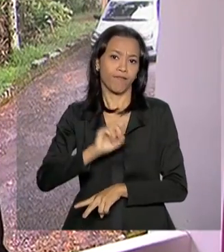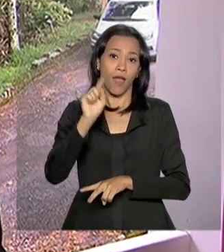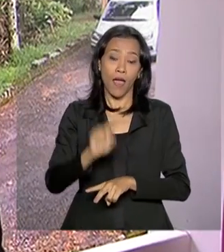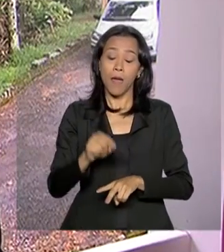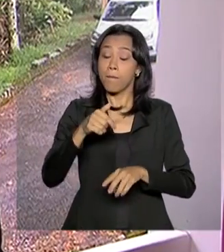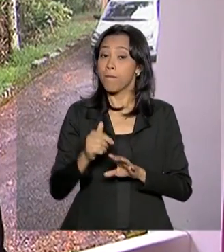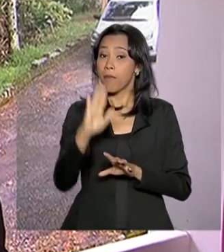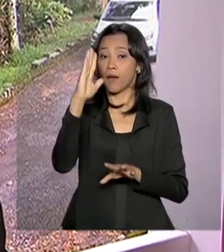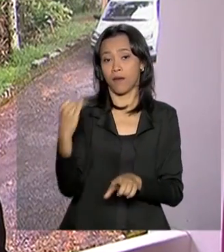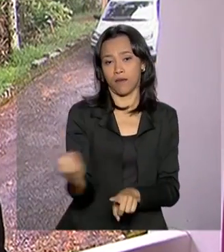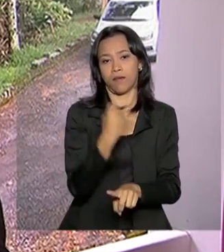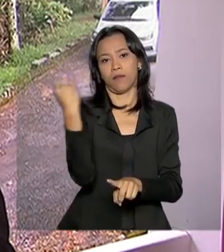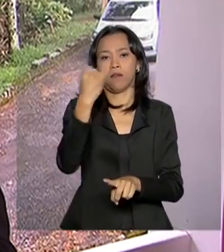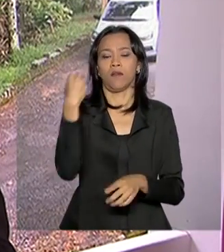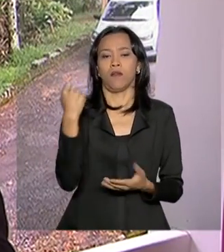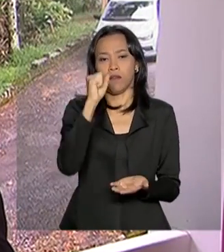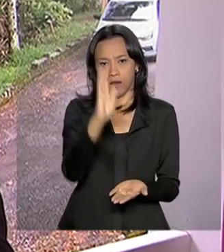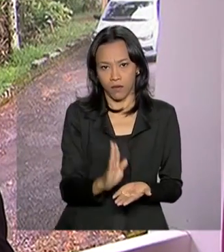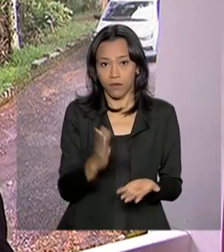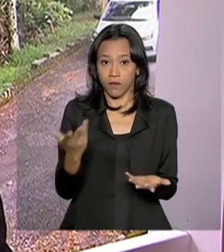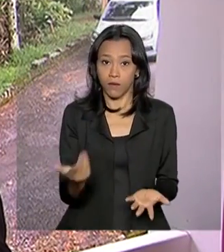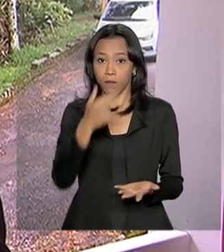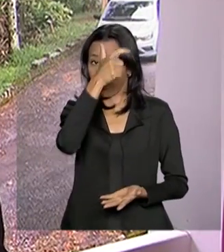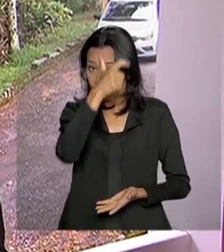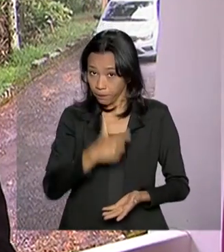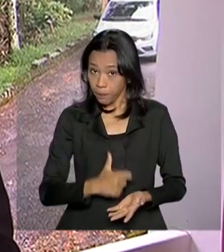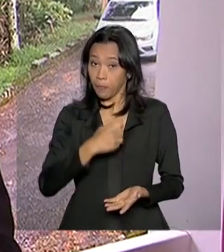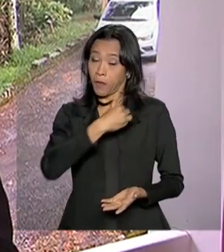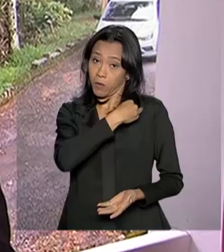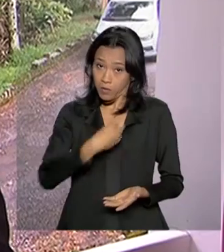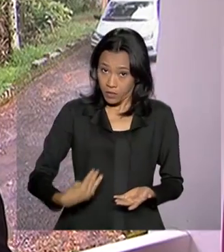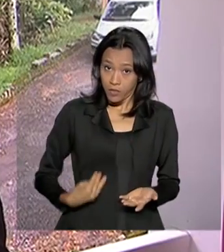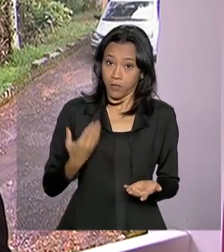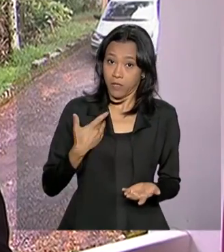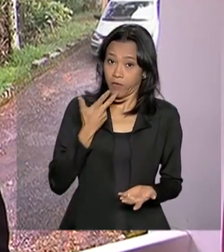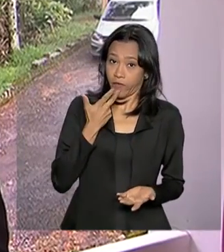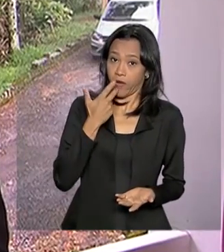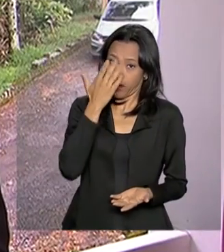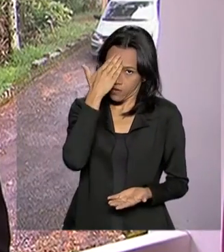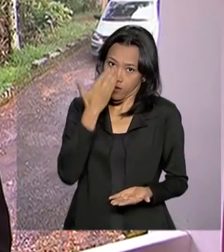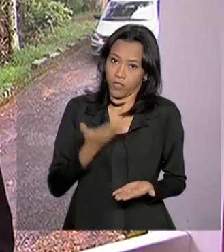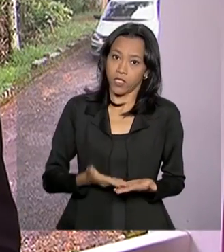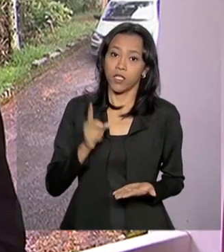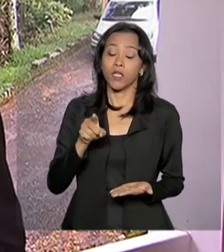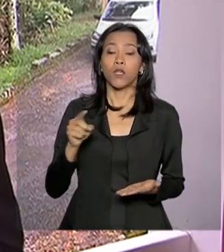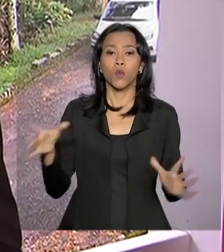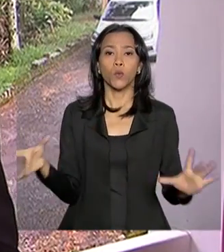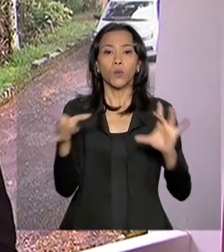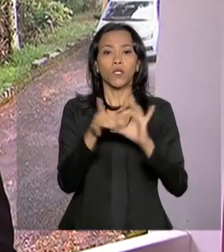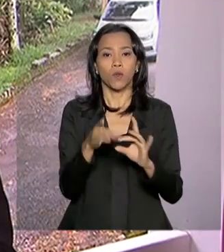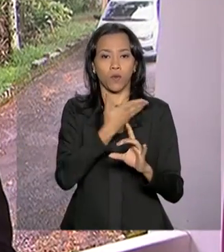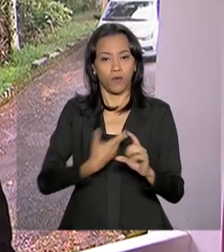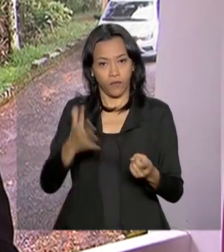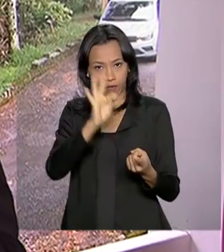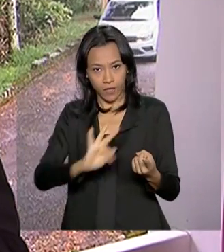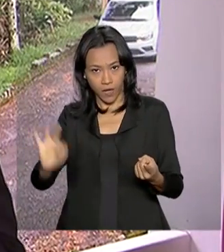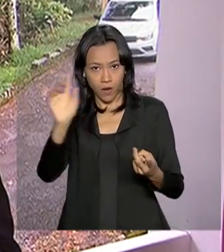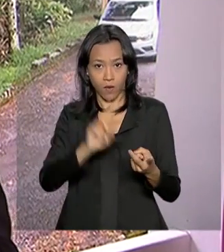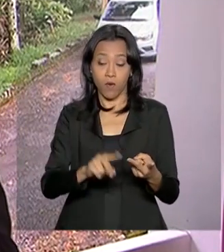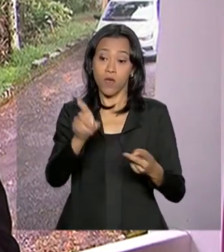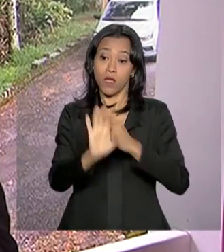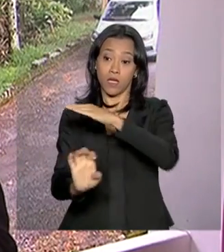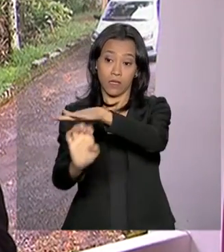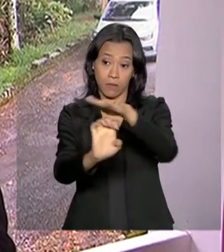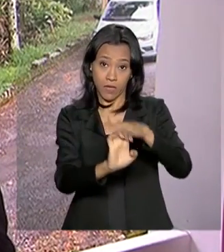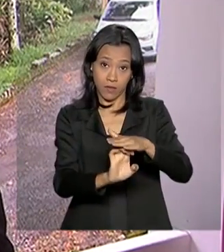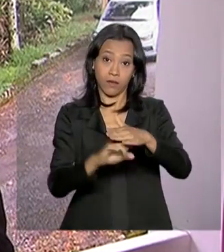mais importantes do país. O ministro do Meio Ambiente acredita que com essa união de governo federal, com a iniciativa privada, o